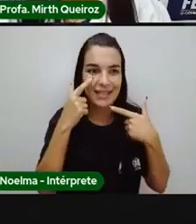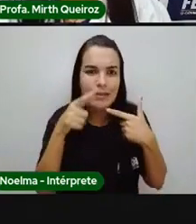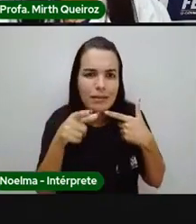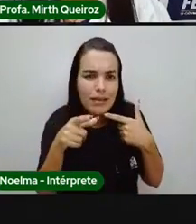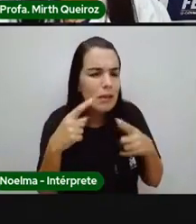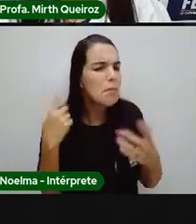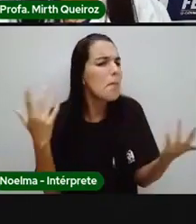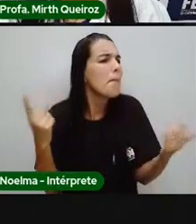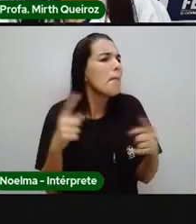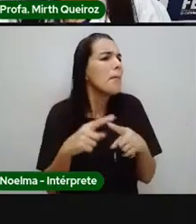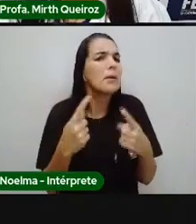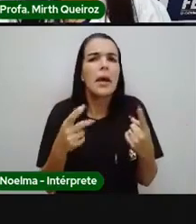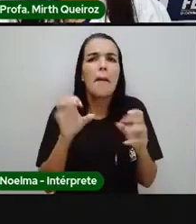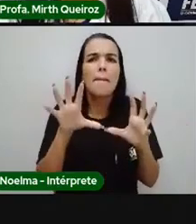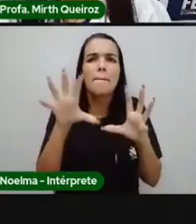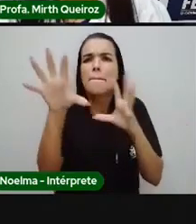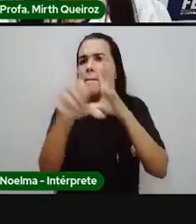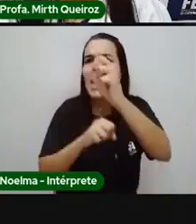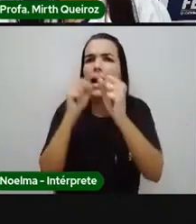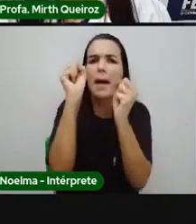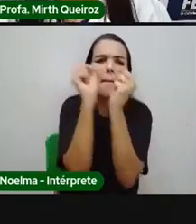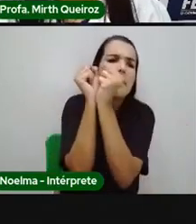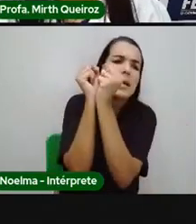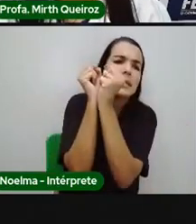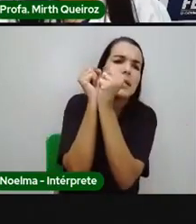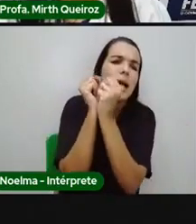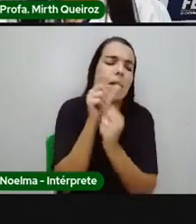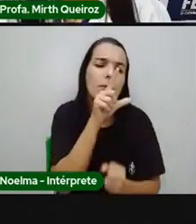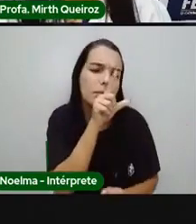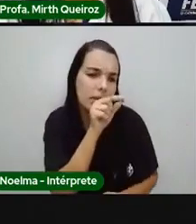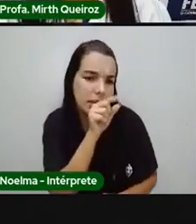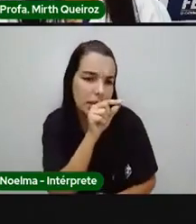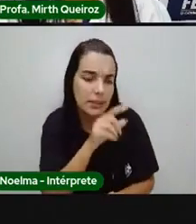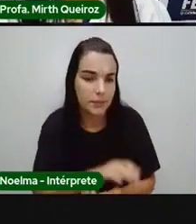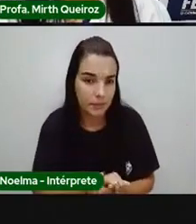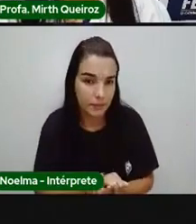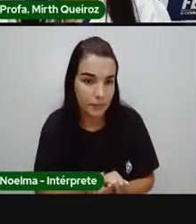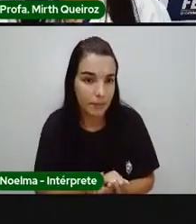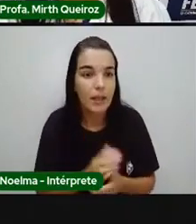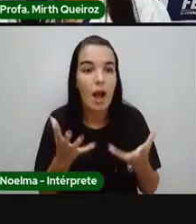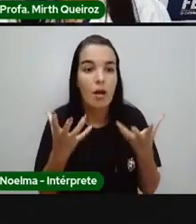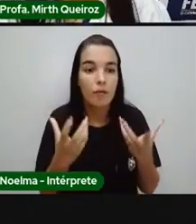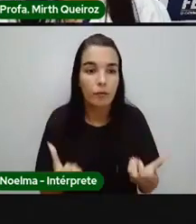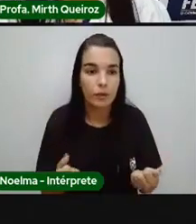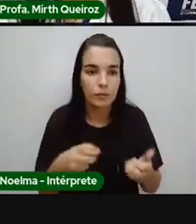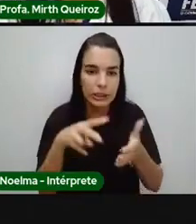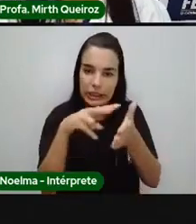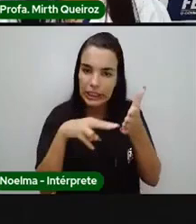pegar esse passarinho? Vamos tentar entender lendo a história, né?